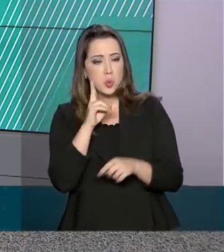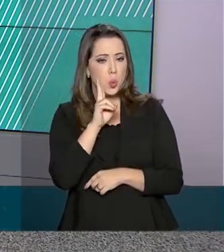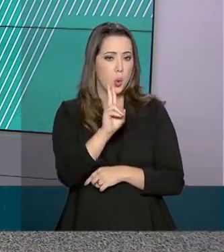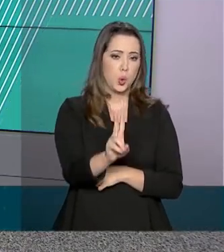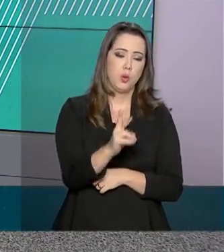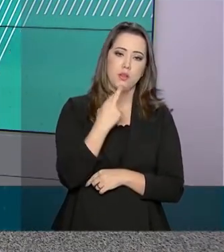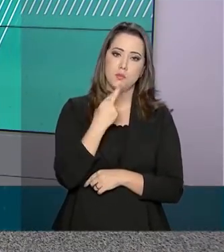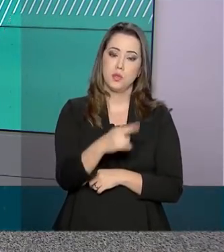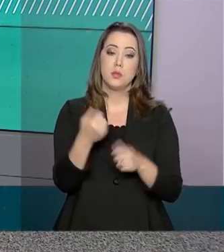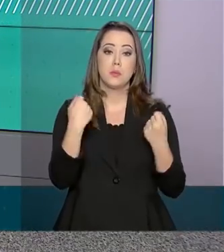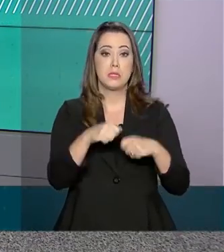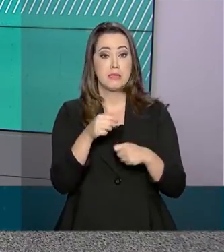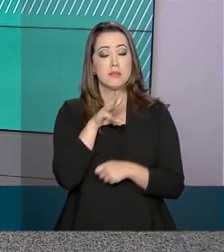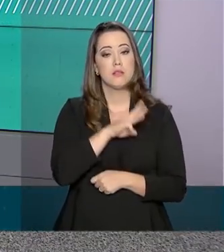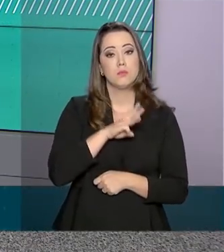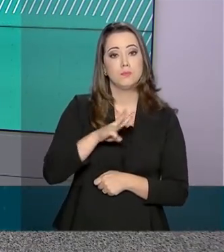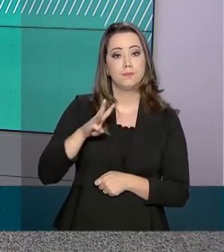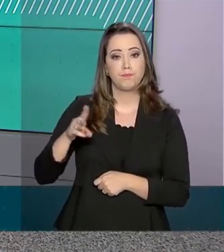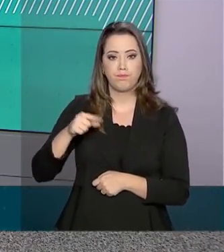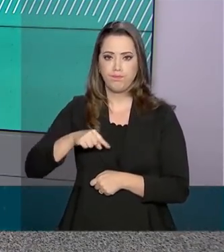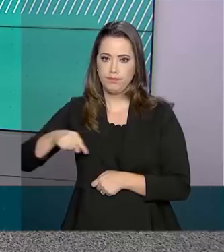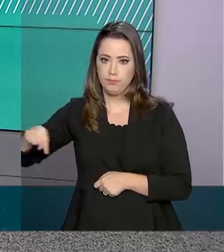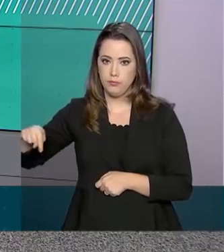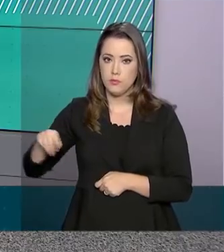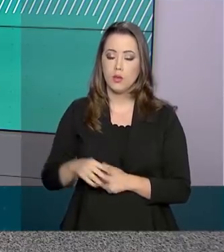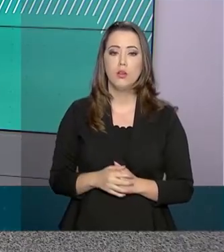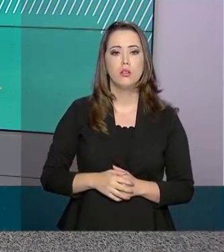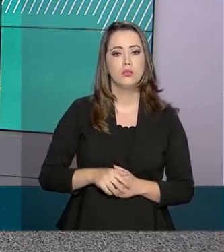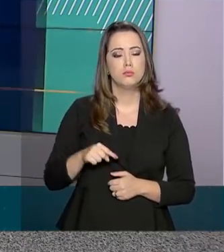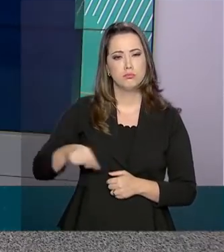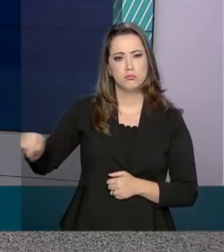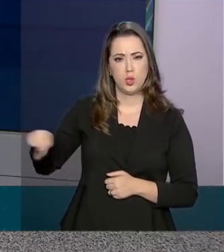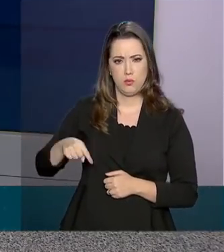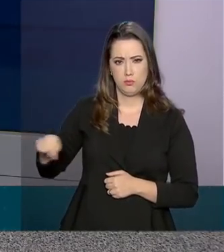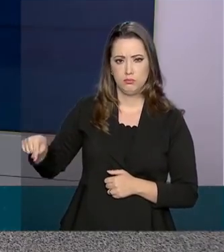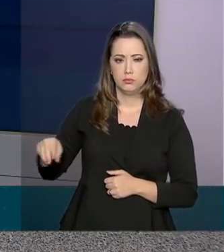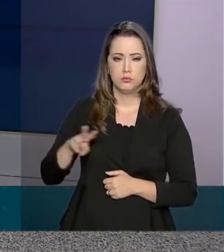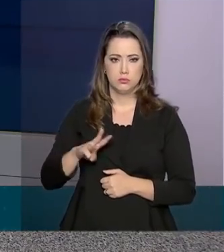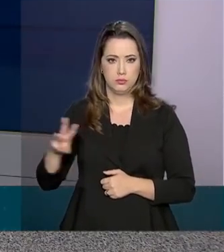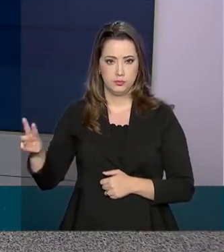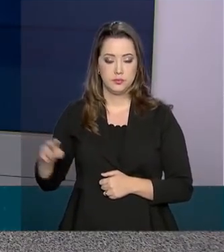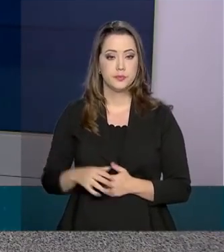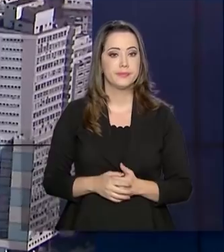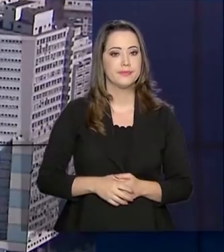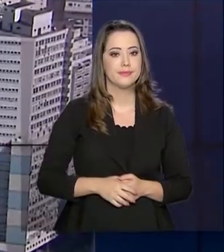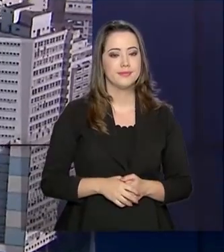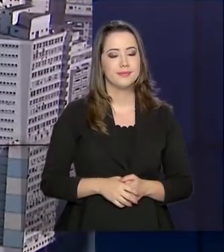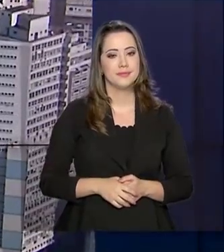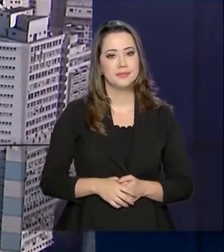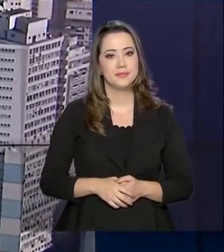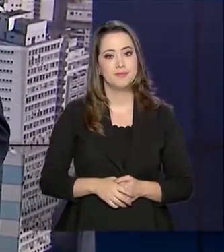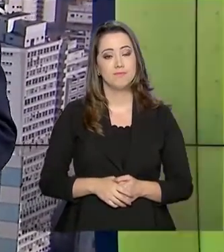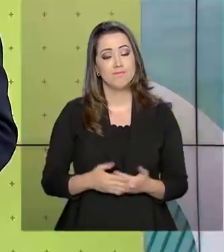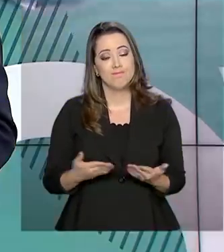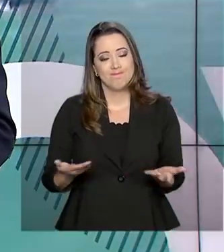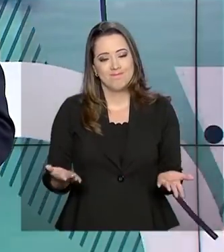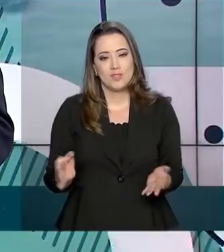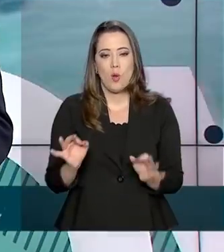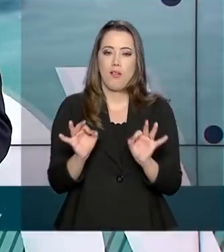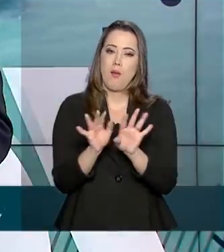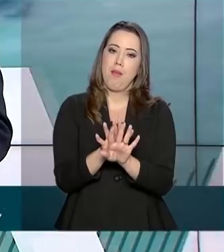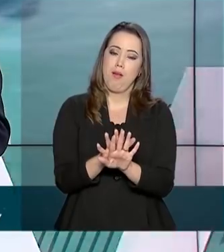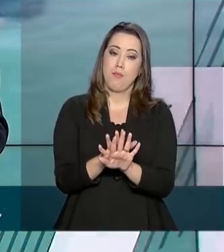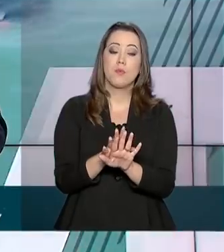o resultado deve acessar a página do participante. O endereço é esse que aparece aí na sua tela. O Governo Agora